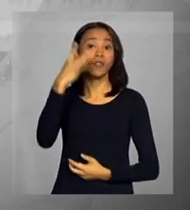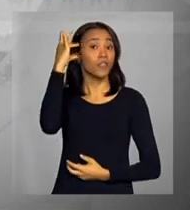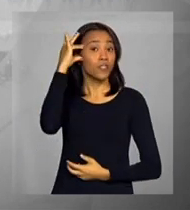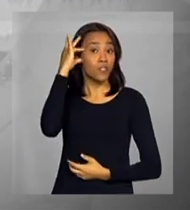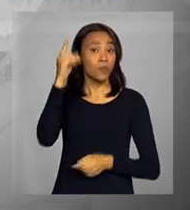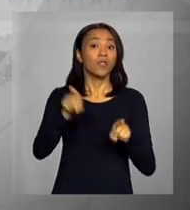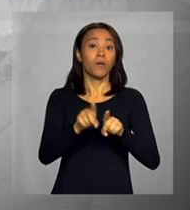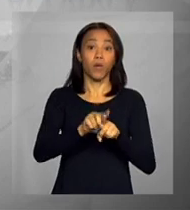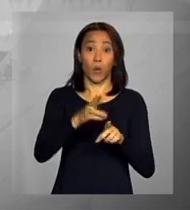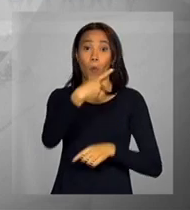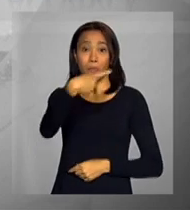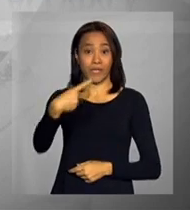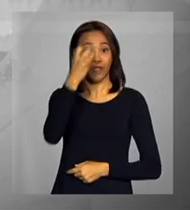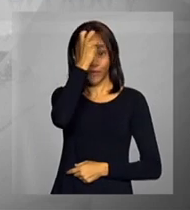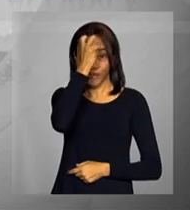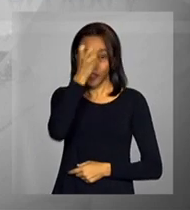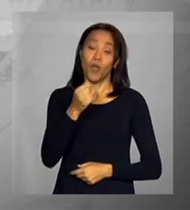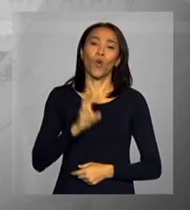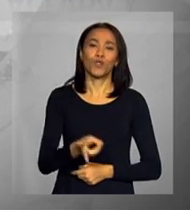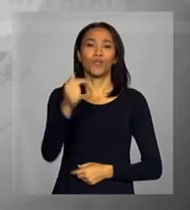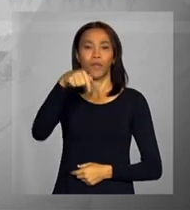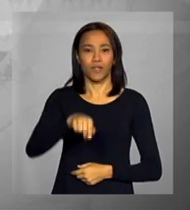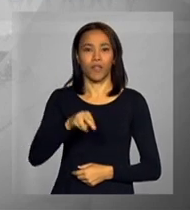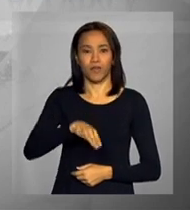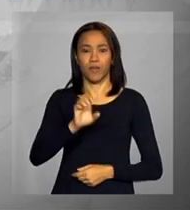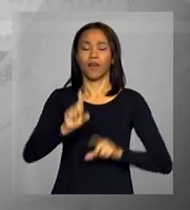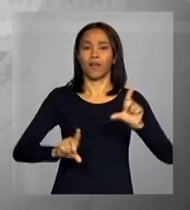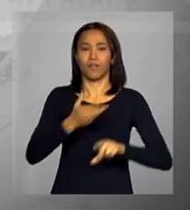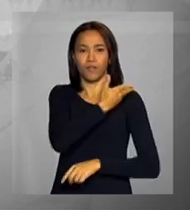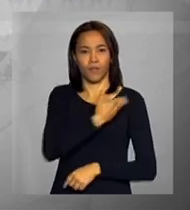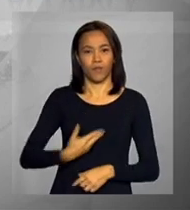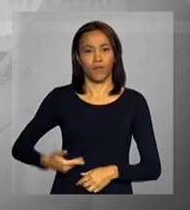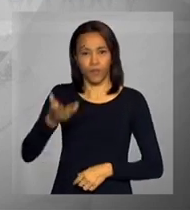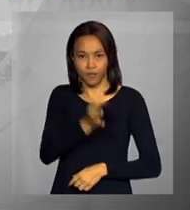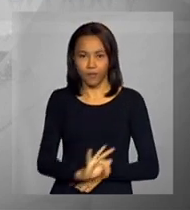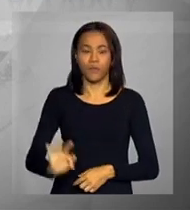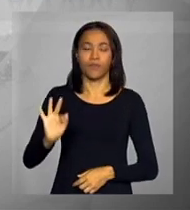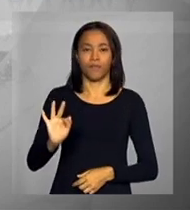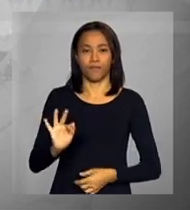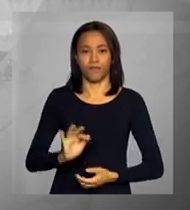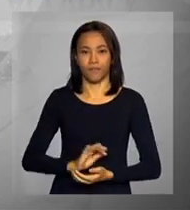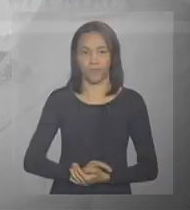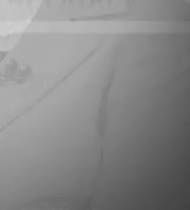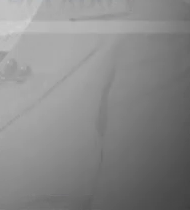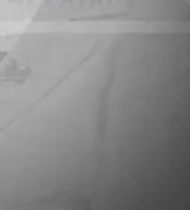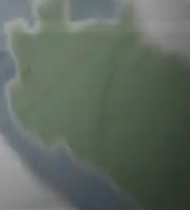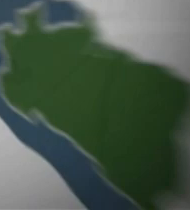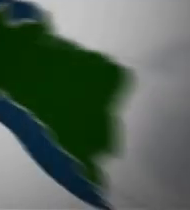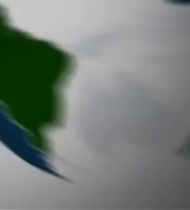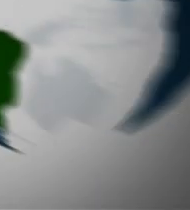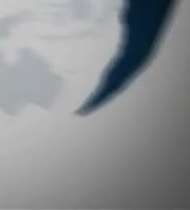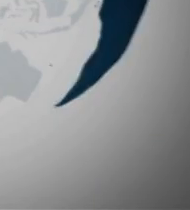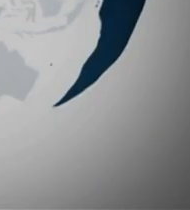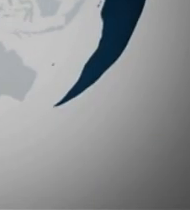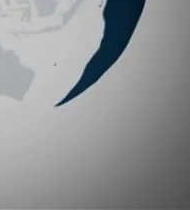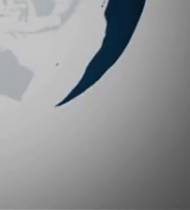Rousseff com o presidente do Egito. Continue com a gente na NBR, a TV do Governo Federal. E daqui